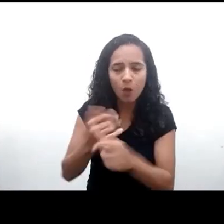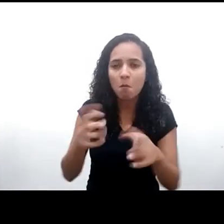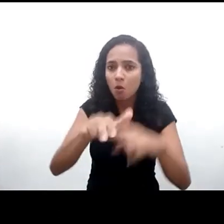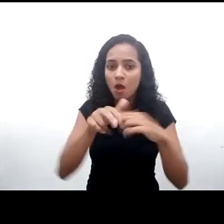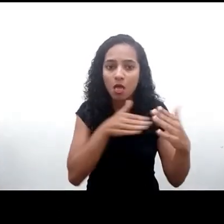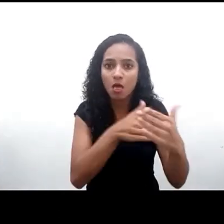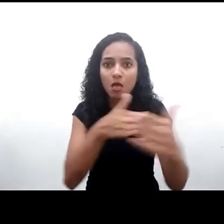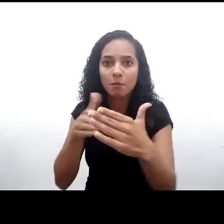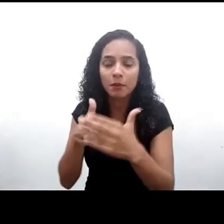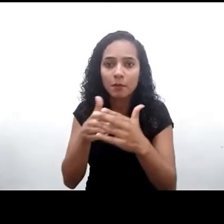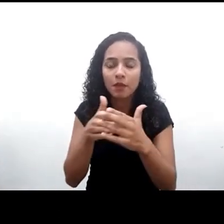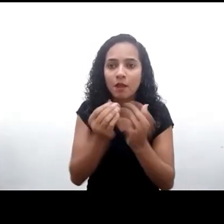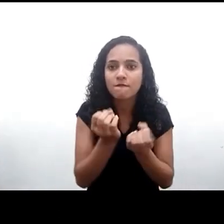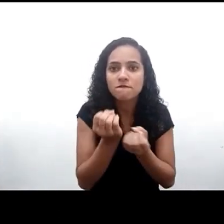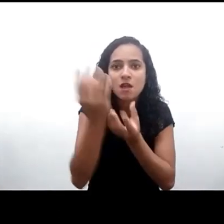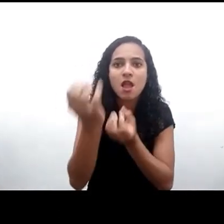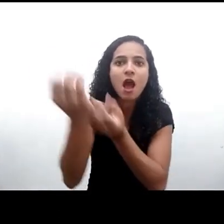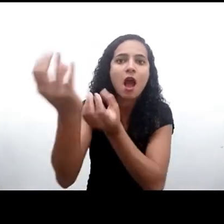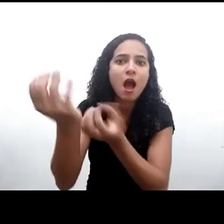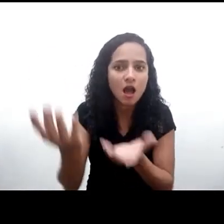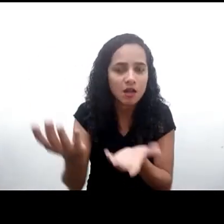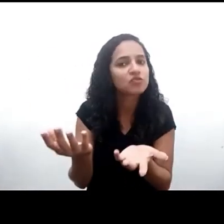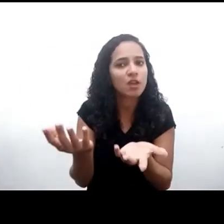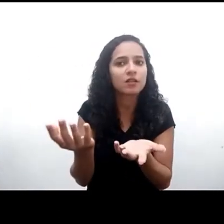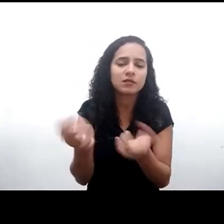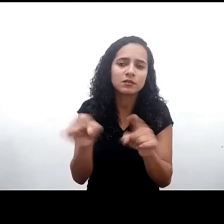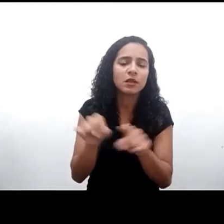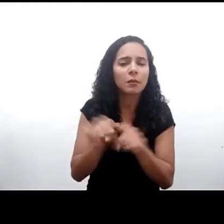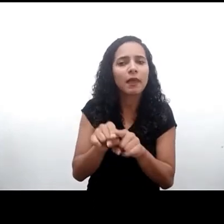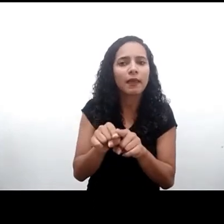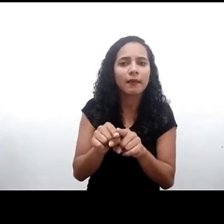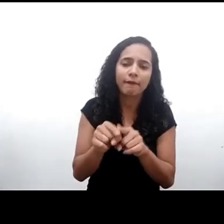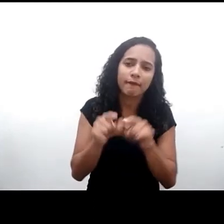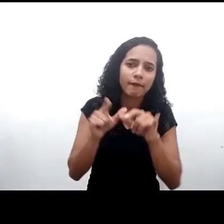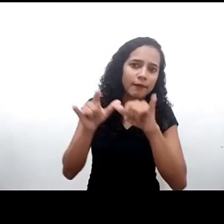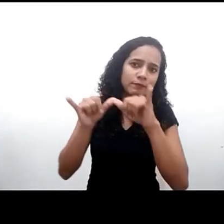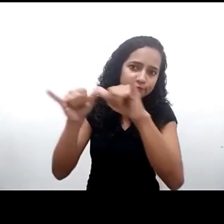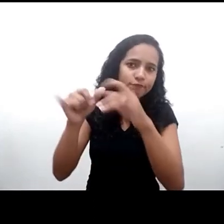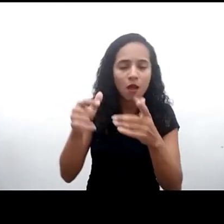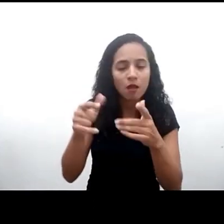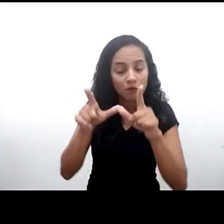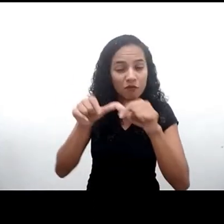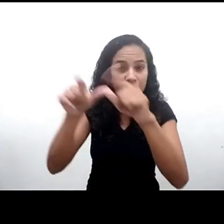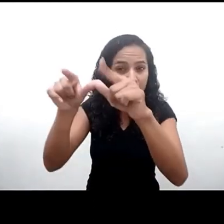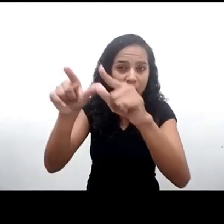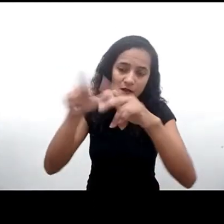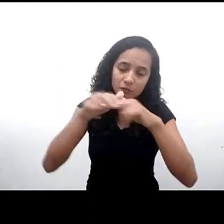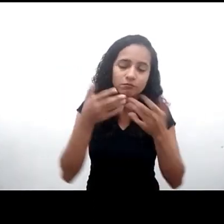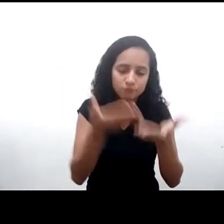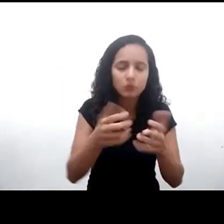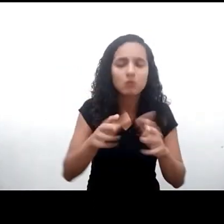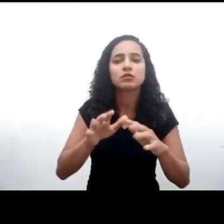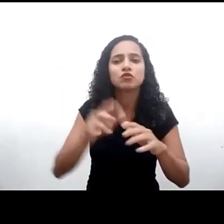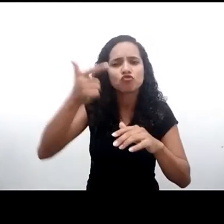membros do comitê geraram essa situação. Mas, por sua vez, a pandemia,